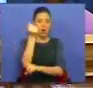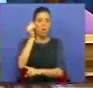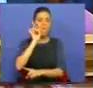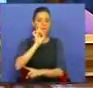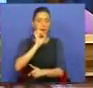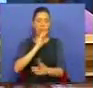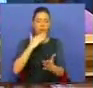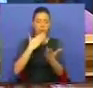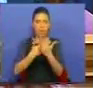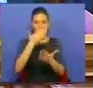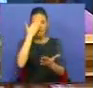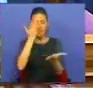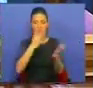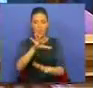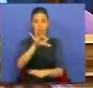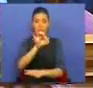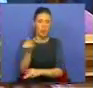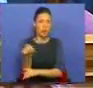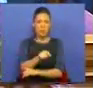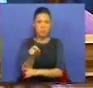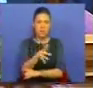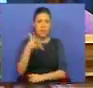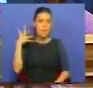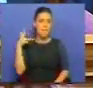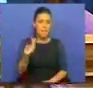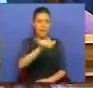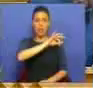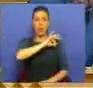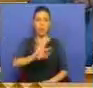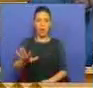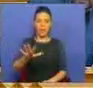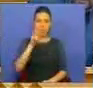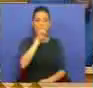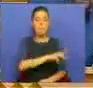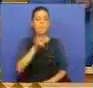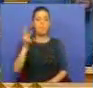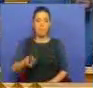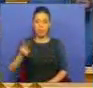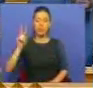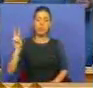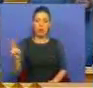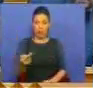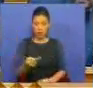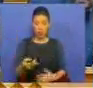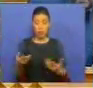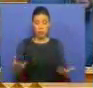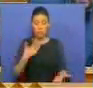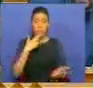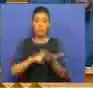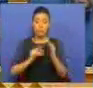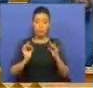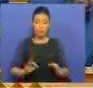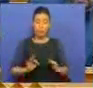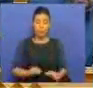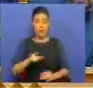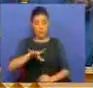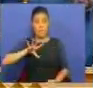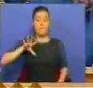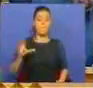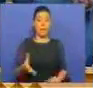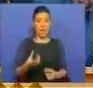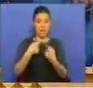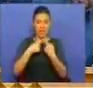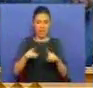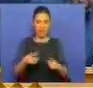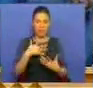valorização especulativa em 18 meses de 1.400 milhões de euros. A verdade deste país é